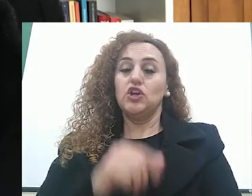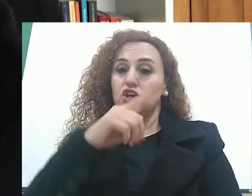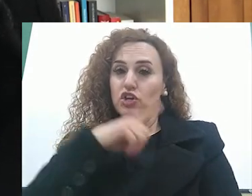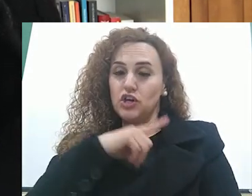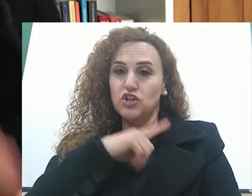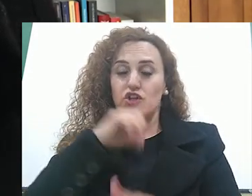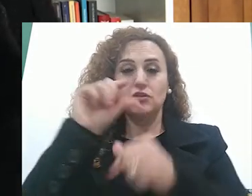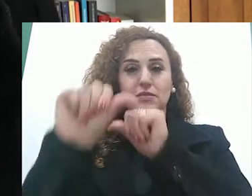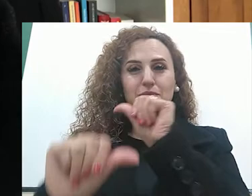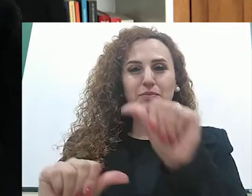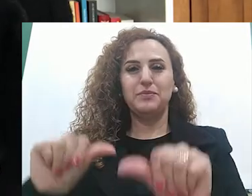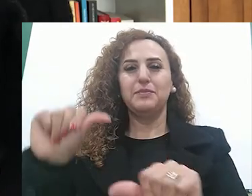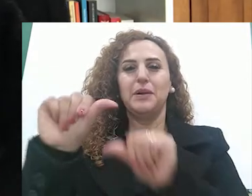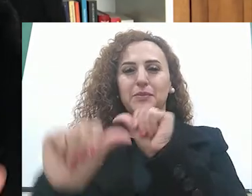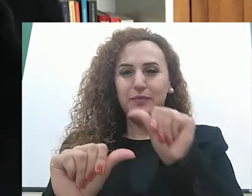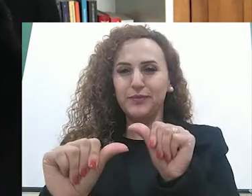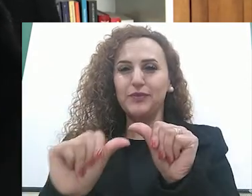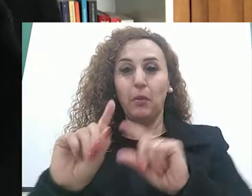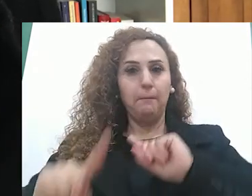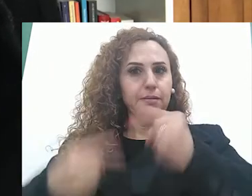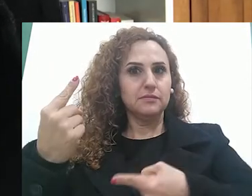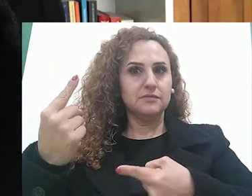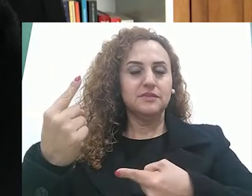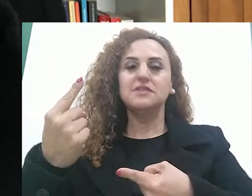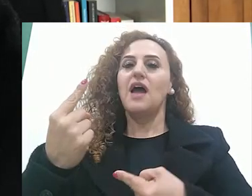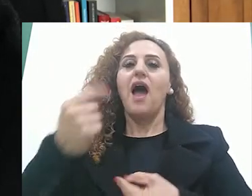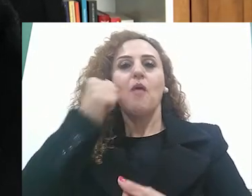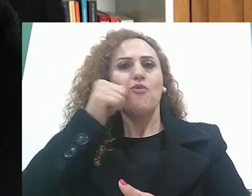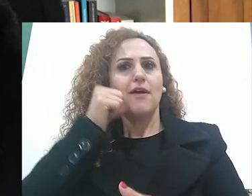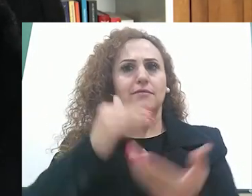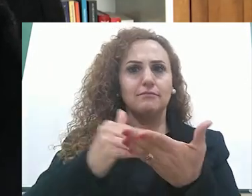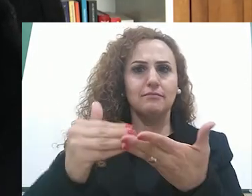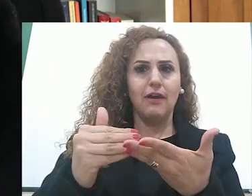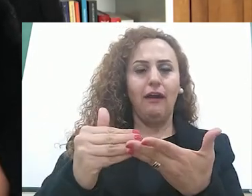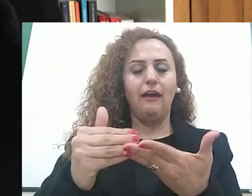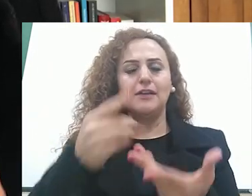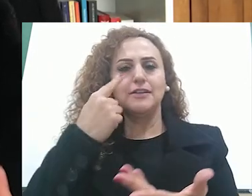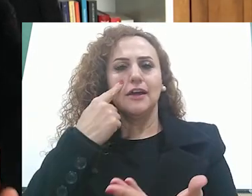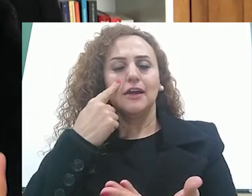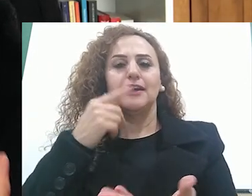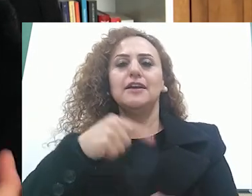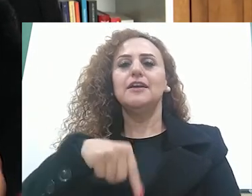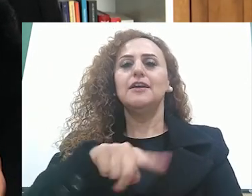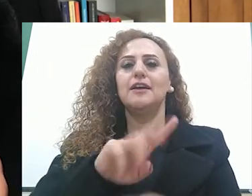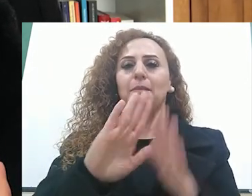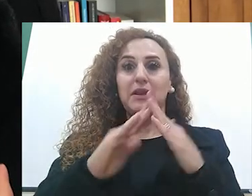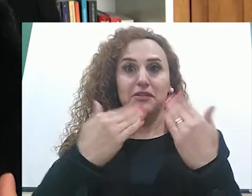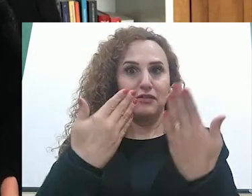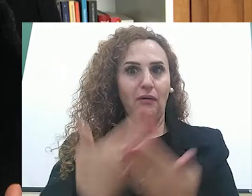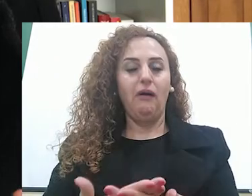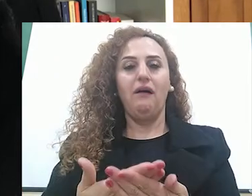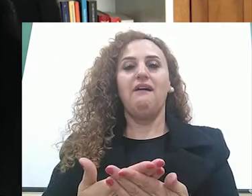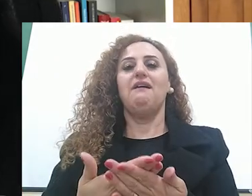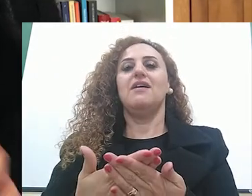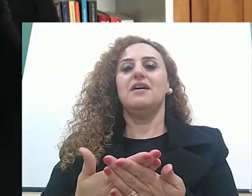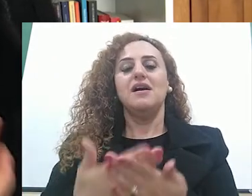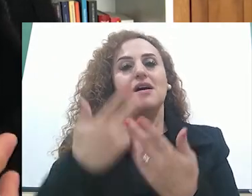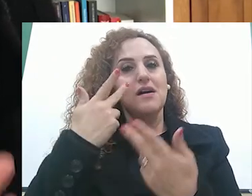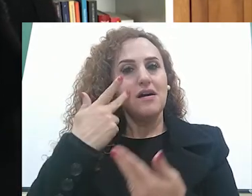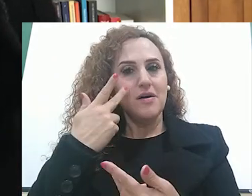paradigma. As mulheres começam a frequentar essa escola, a escola normal passa a ser um espaço